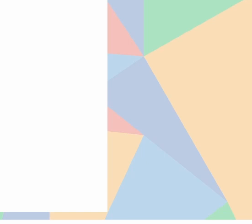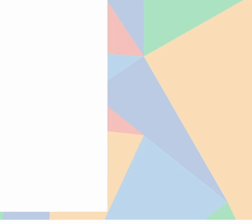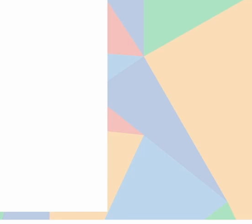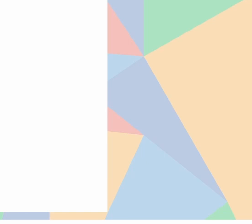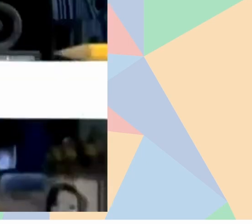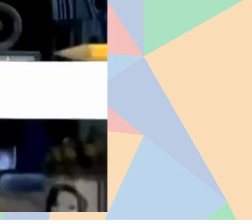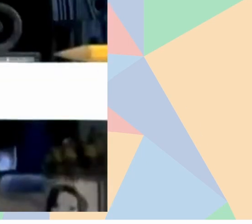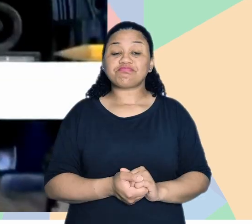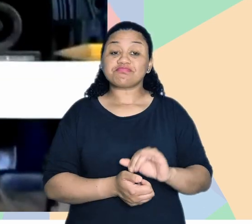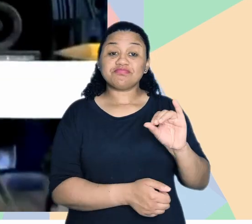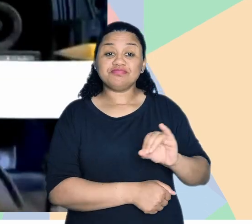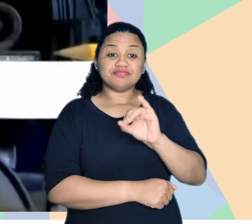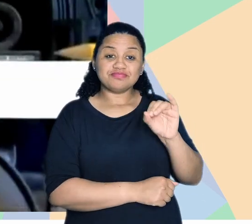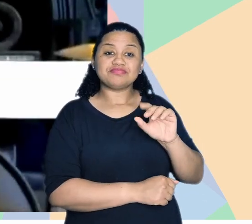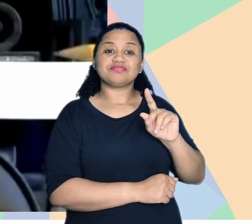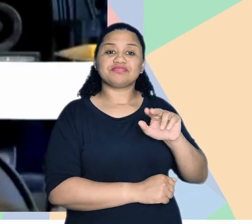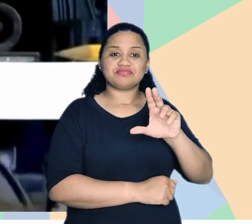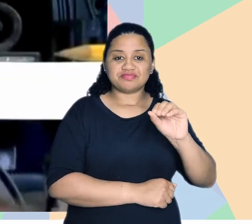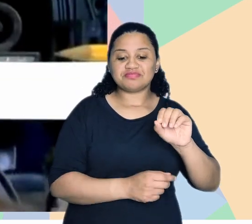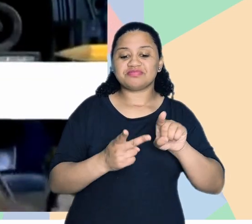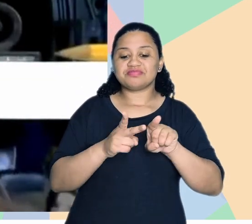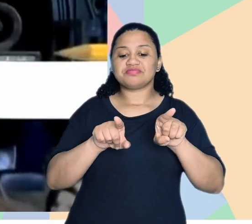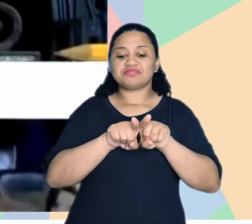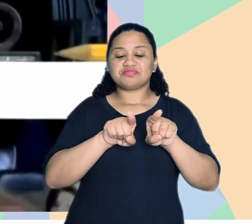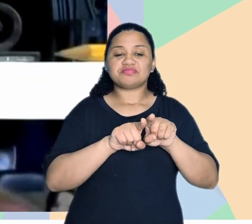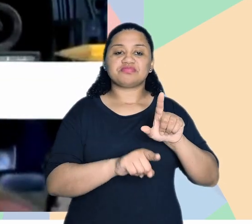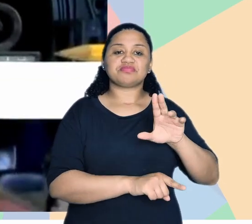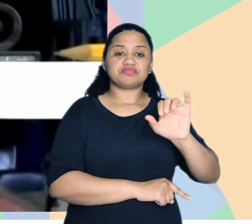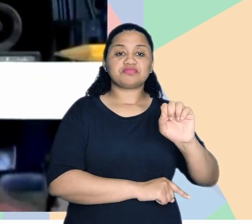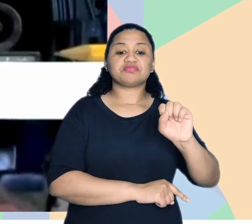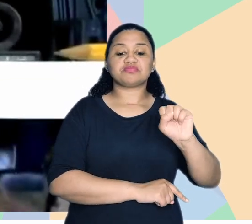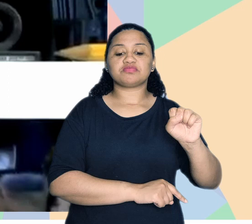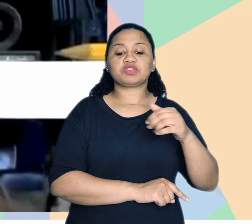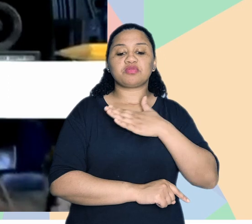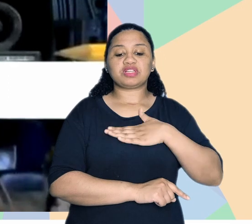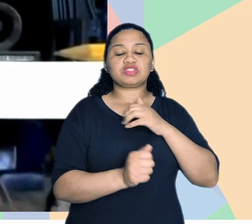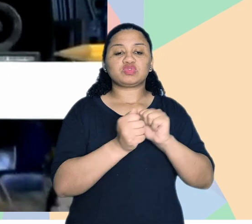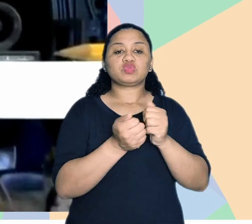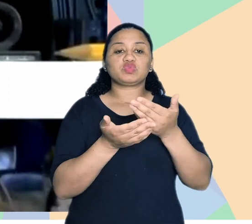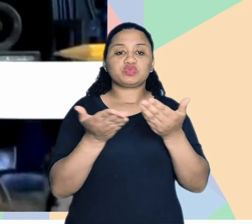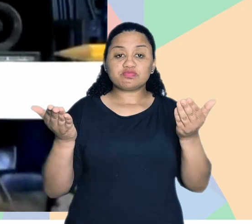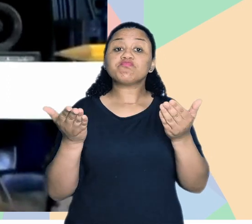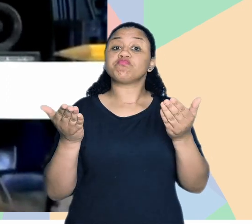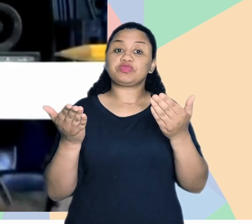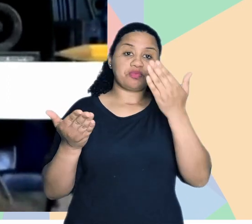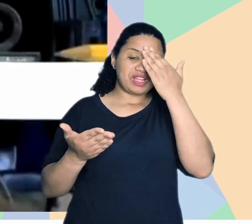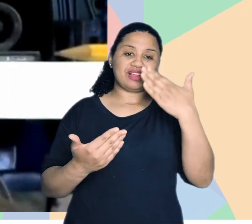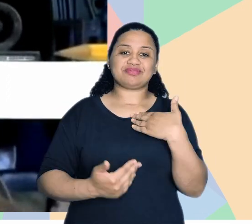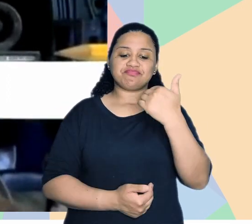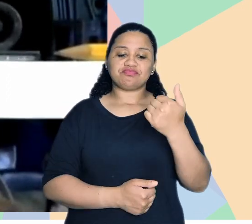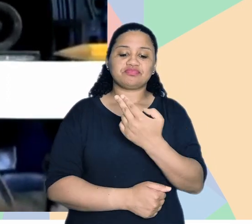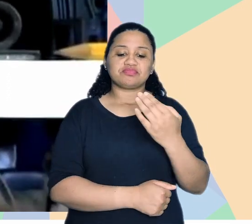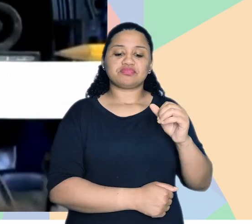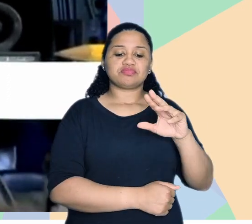Olá, Paulo, Luísa, prazer estar aqui com vocês. Obrigada pelo convite. Sou Carolina,